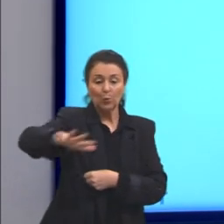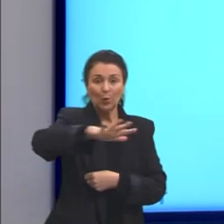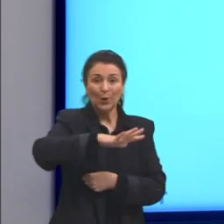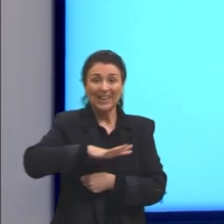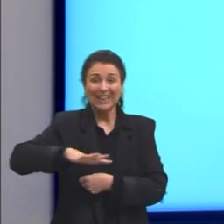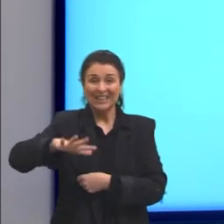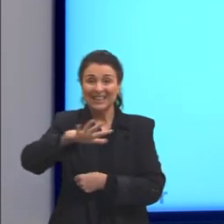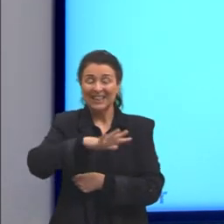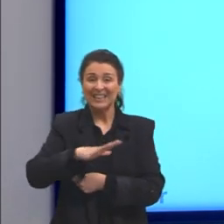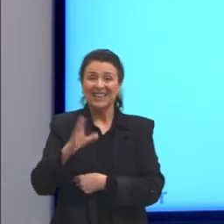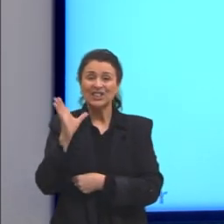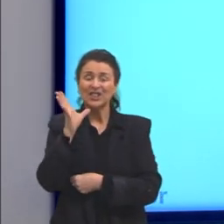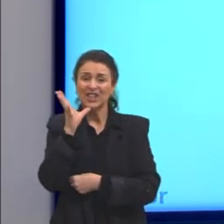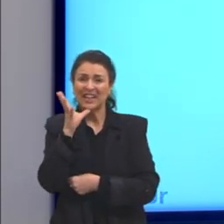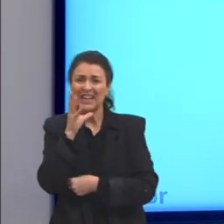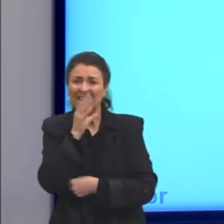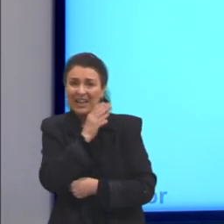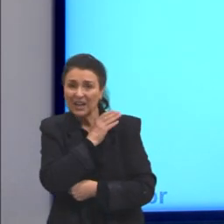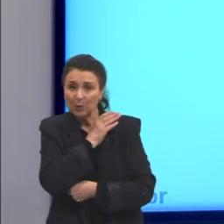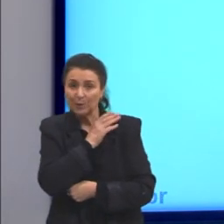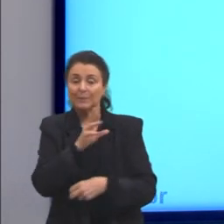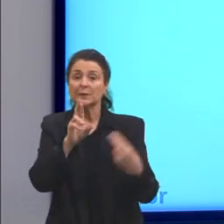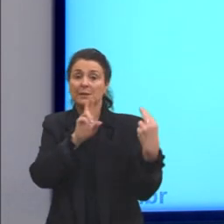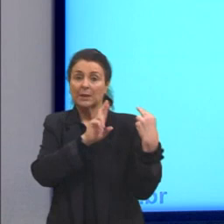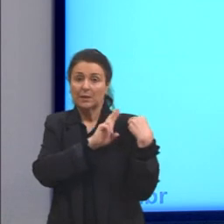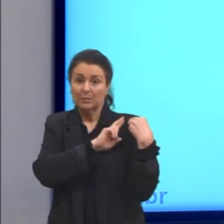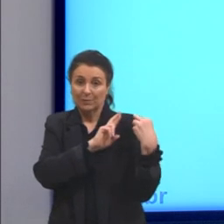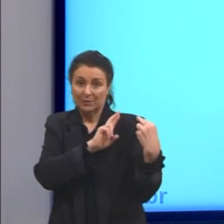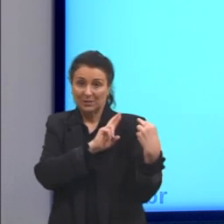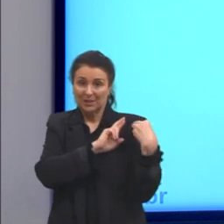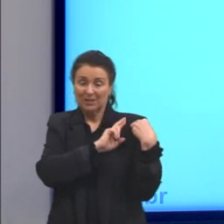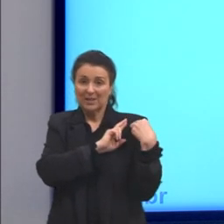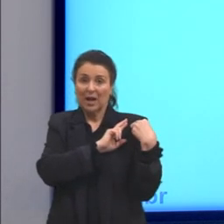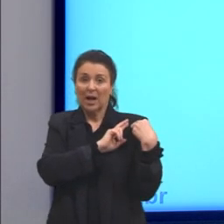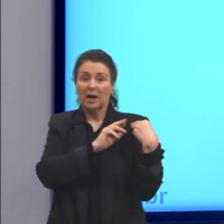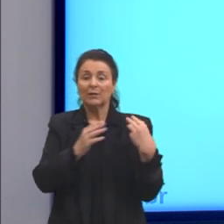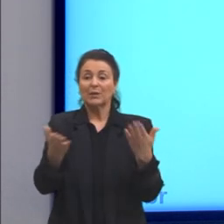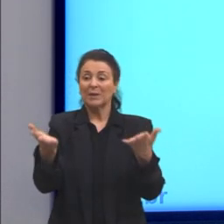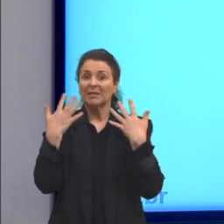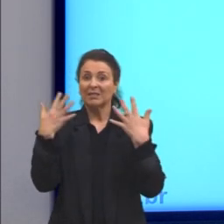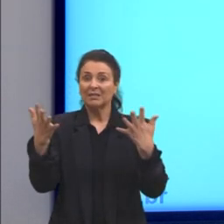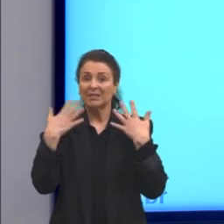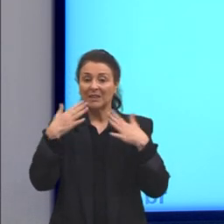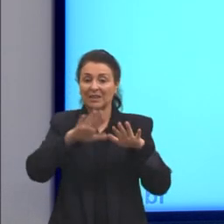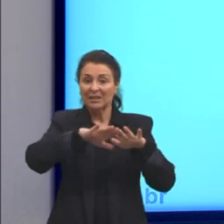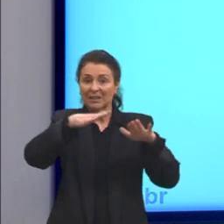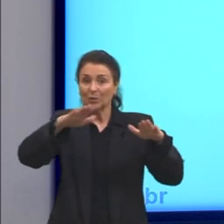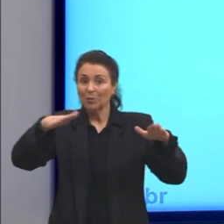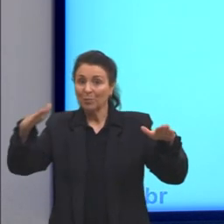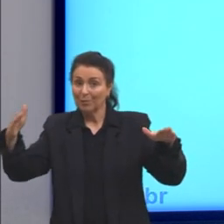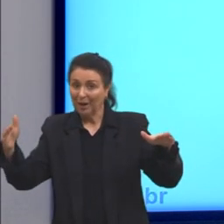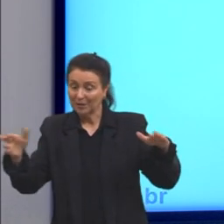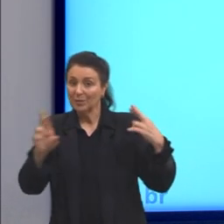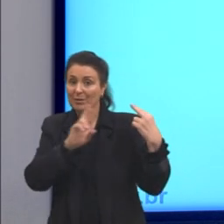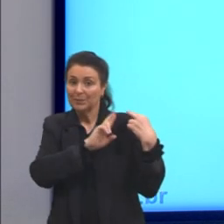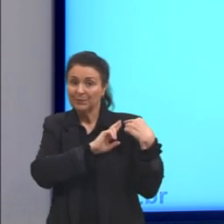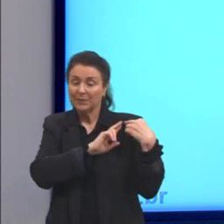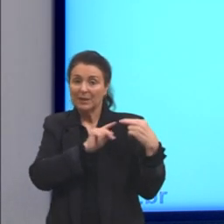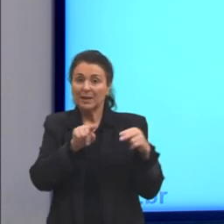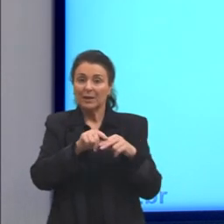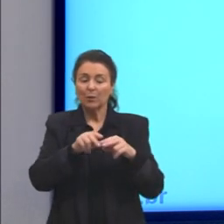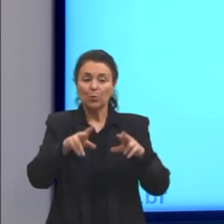responsáveis pela alteração da direção do fluxo da brisa marítima, que deveria atingir a região de